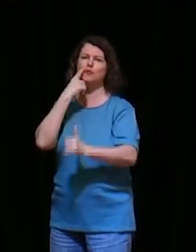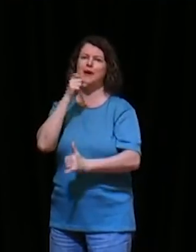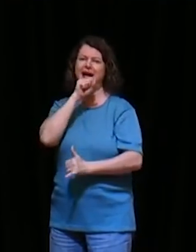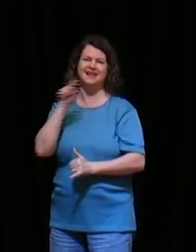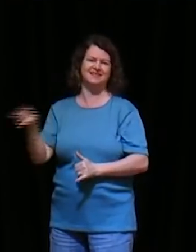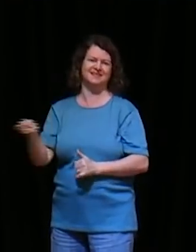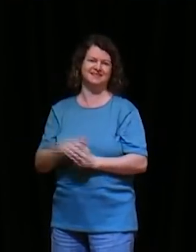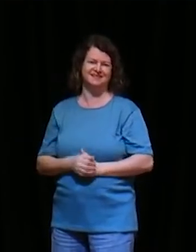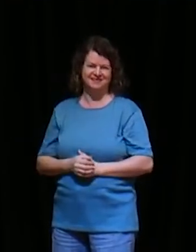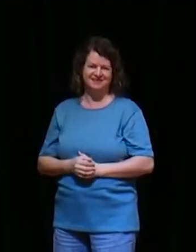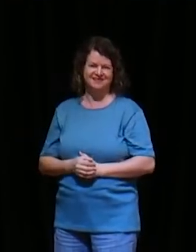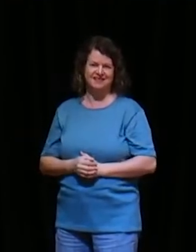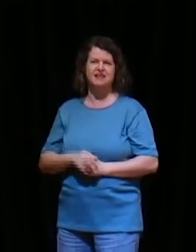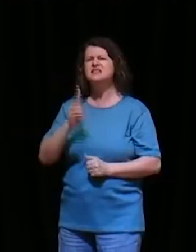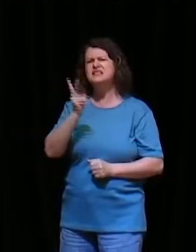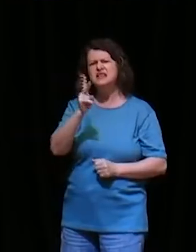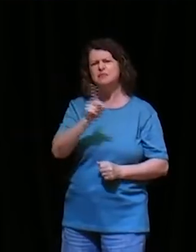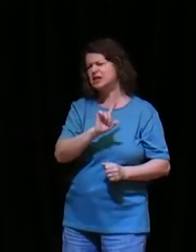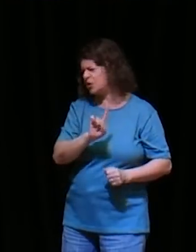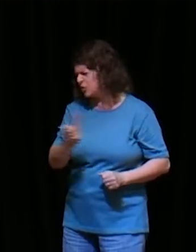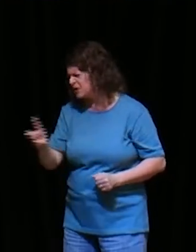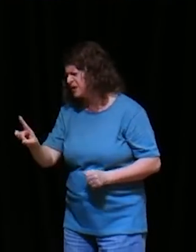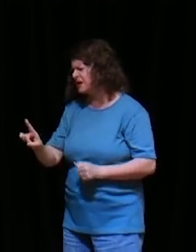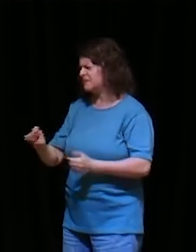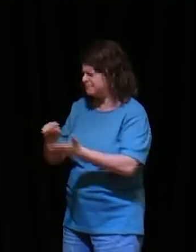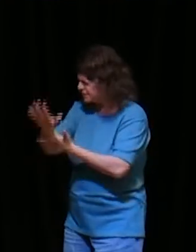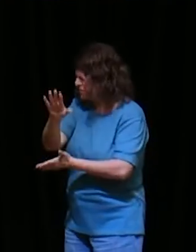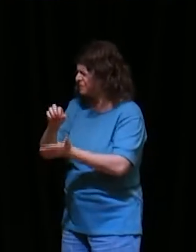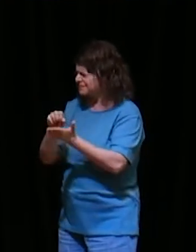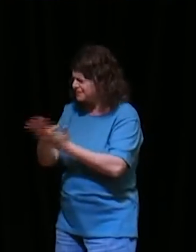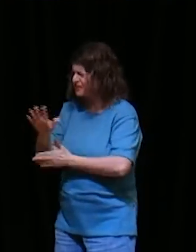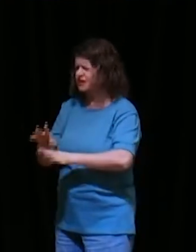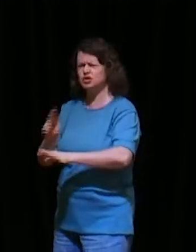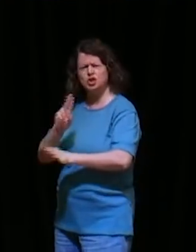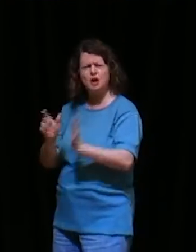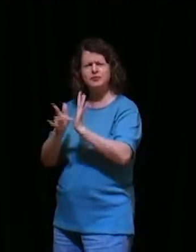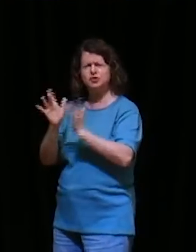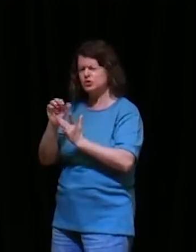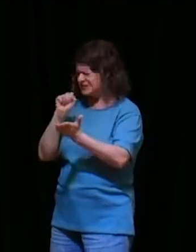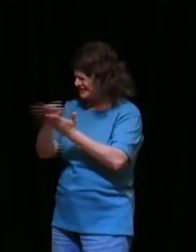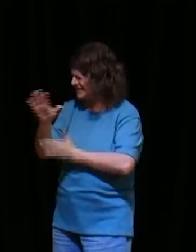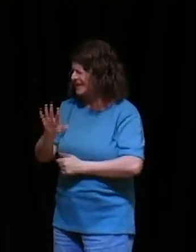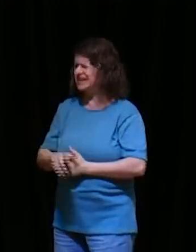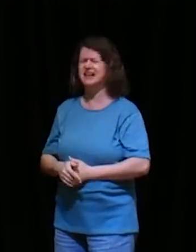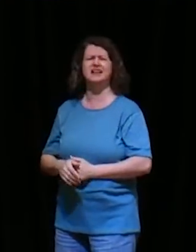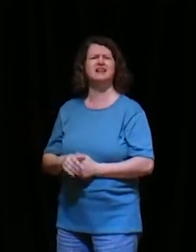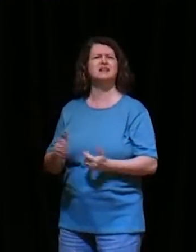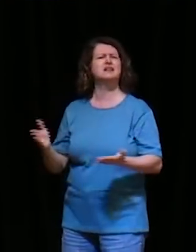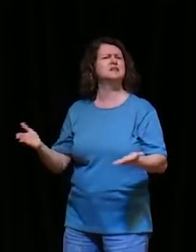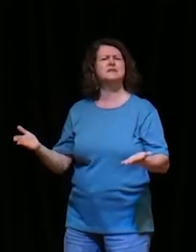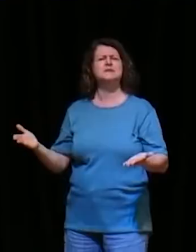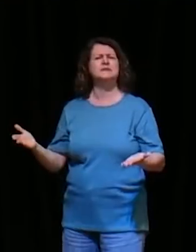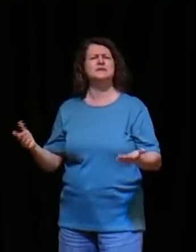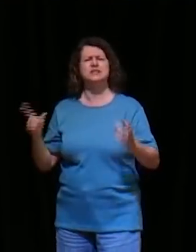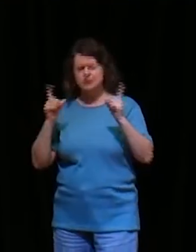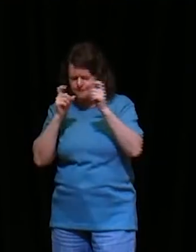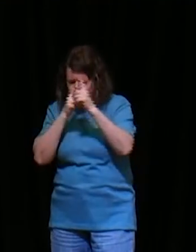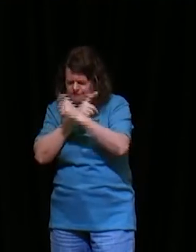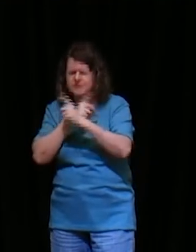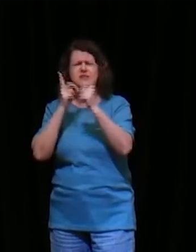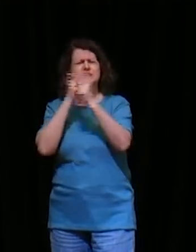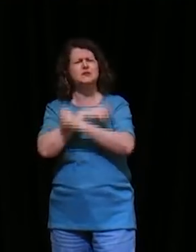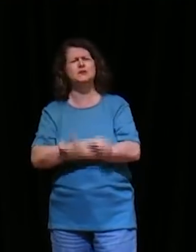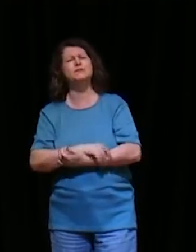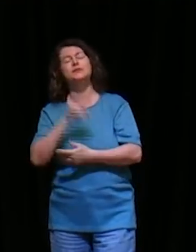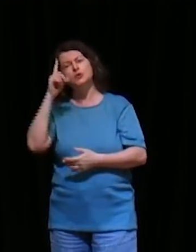vez, que eu ia lá, aquele espírito imundo, me tomava assim, uma, uma hora e meia, para eu conseguir, expulsar aquele demônio, gente, e esse